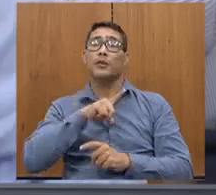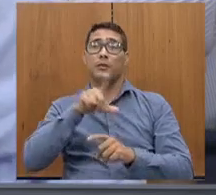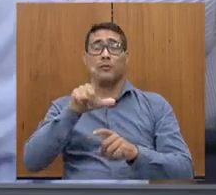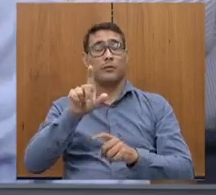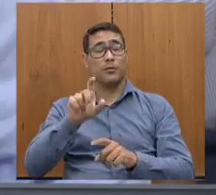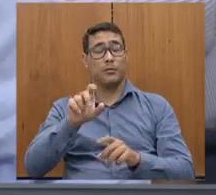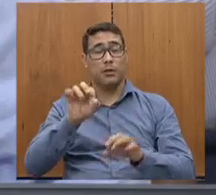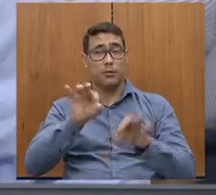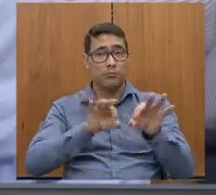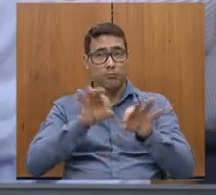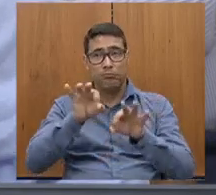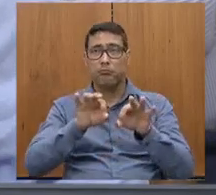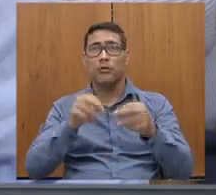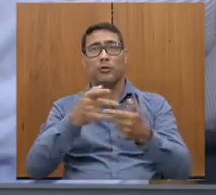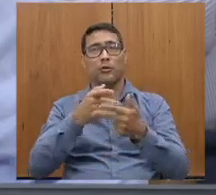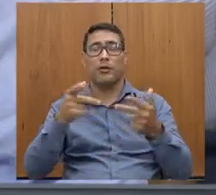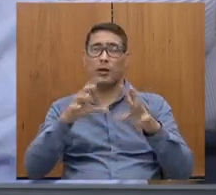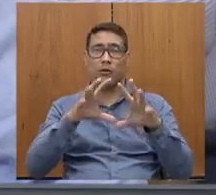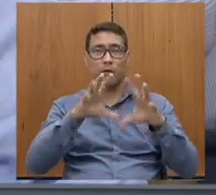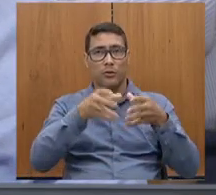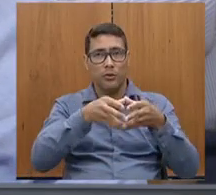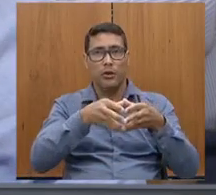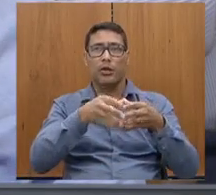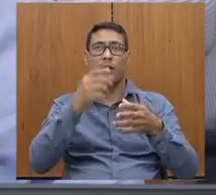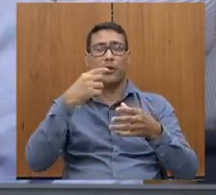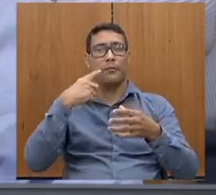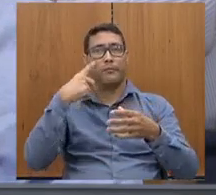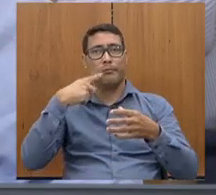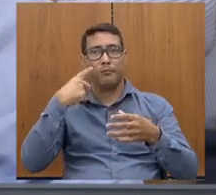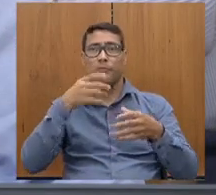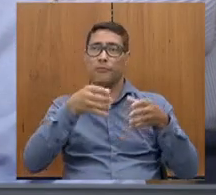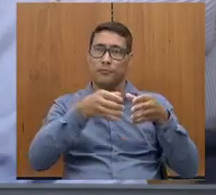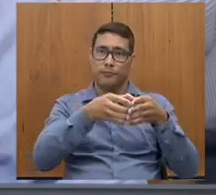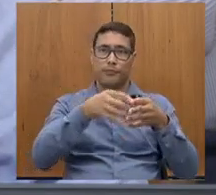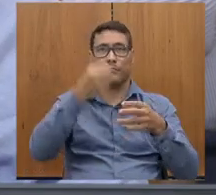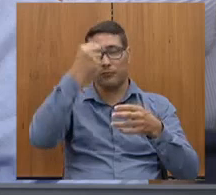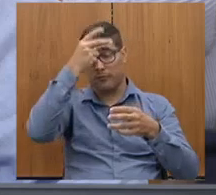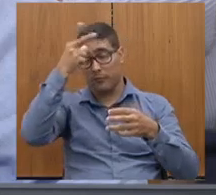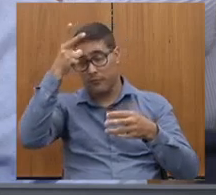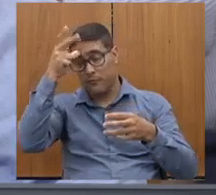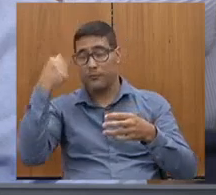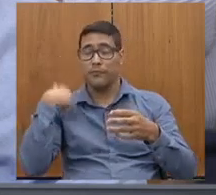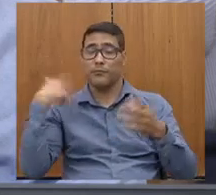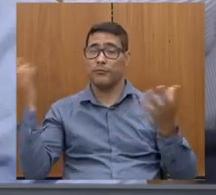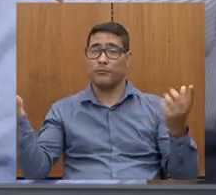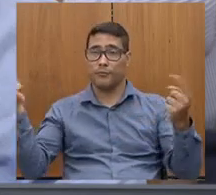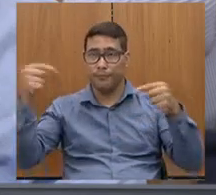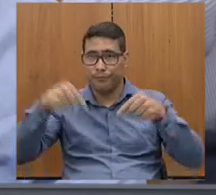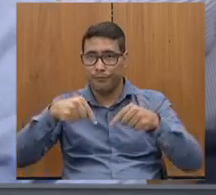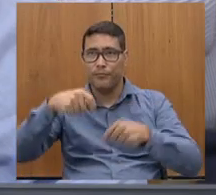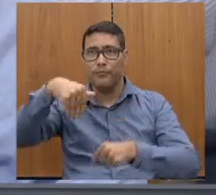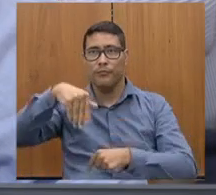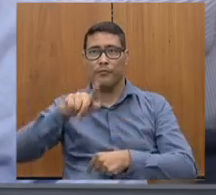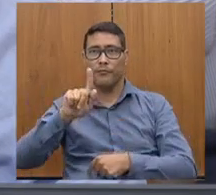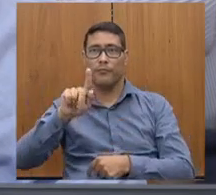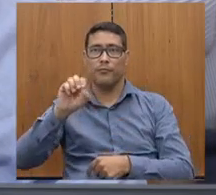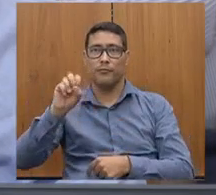do deputado dos prefeitos, lá da MG 050, para a gente dar uma pressionada.